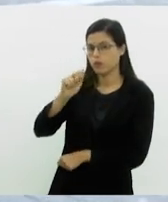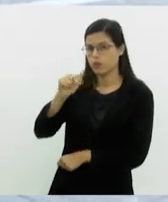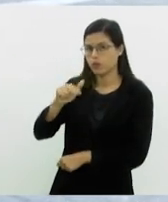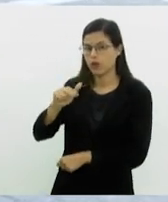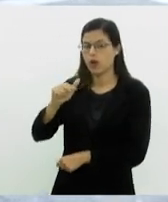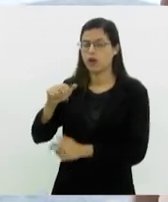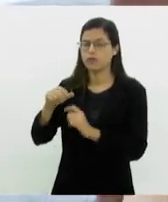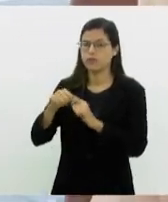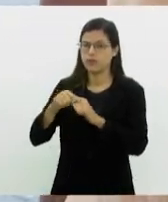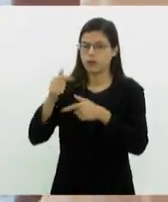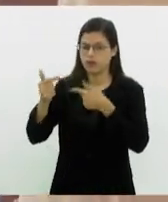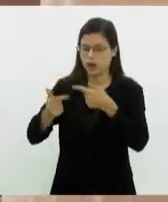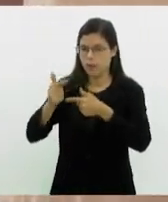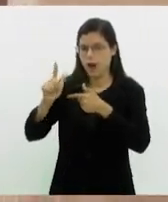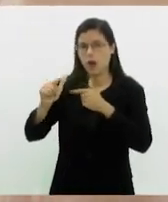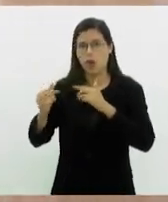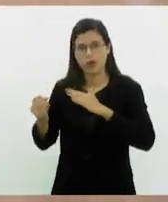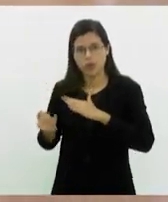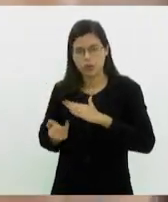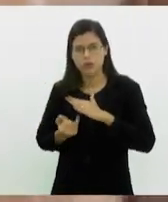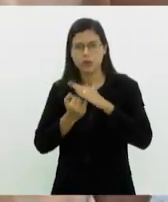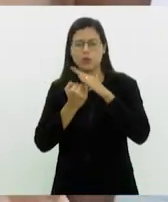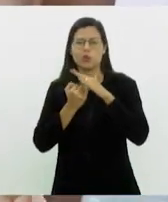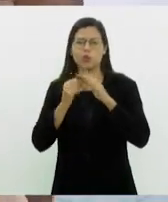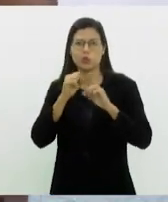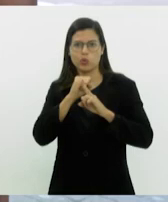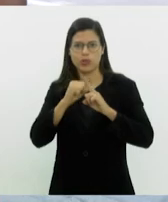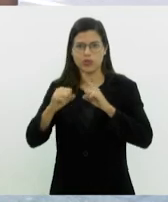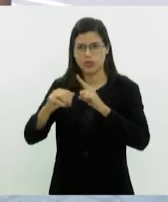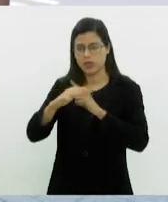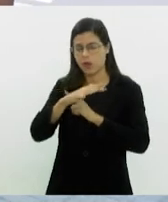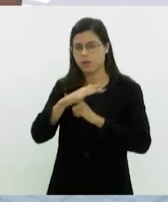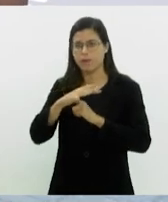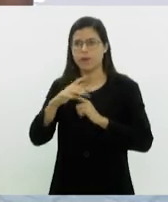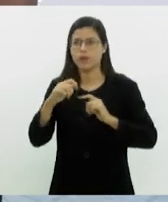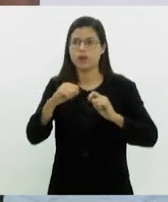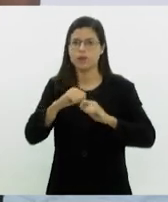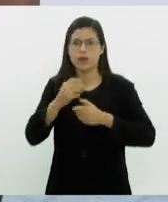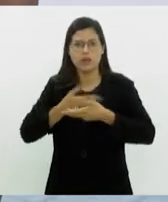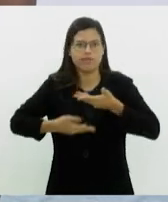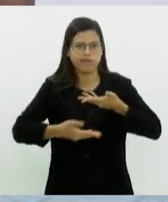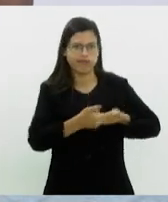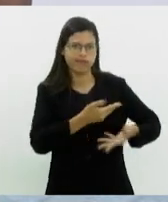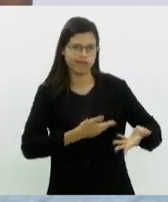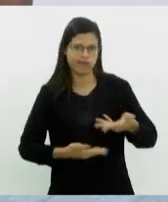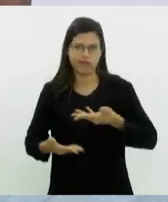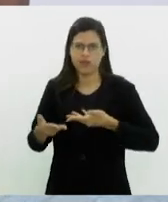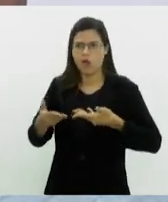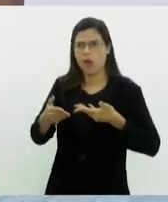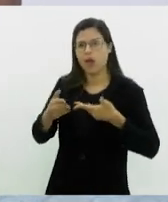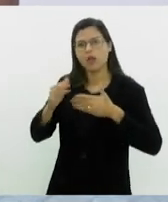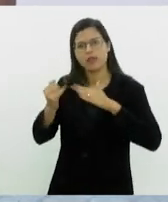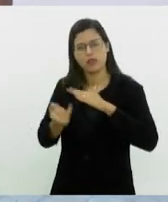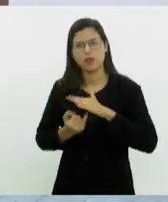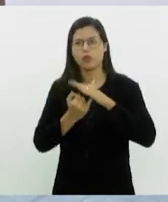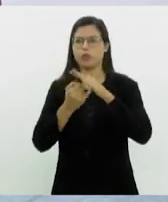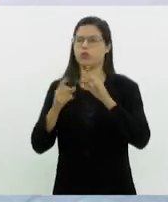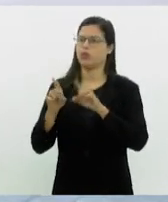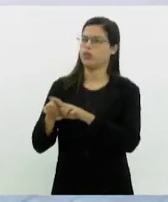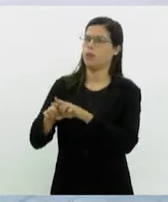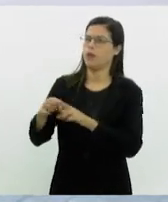este trabalho, é de uma plataforma social, e faz essa intermediação, esse meio campo entre ONGs e também